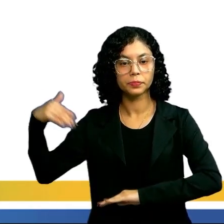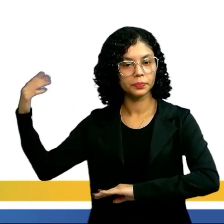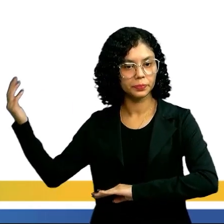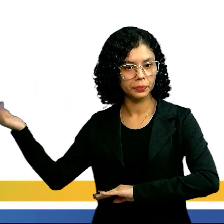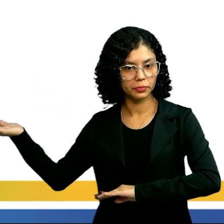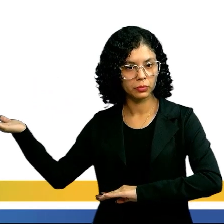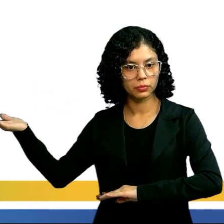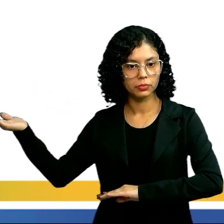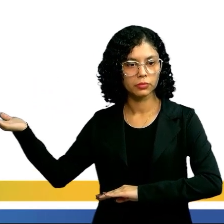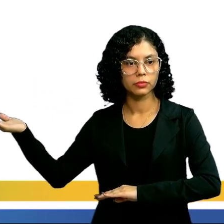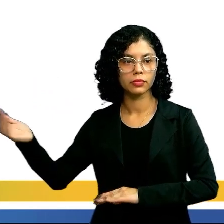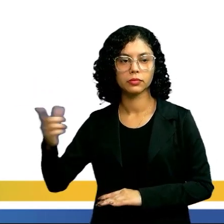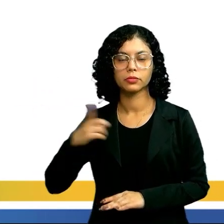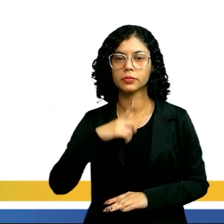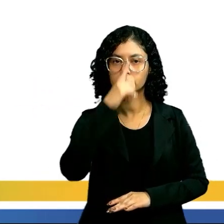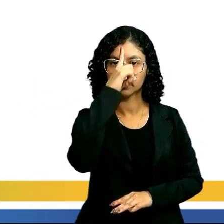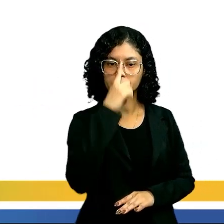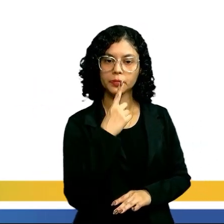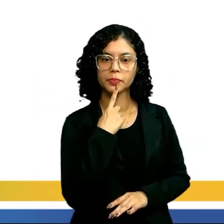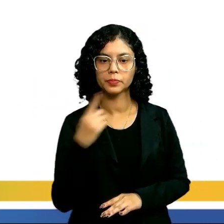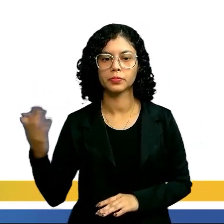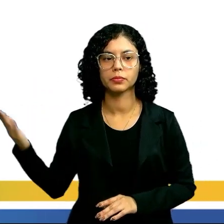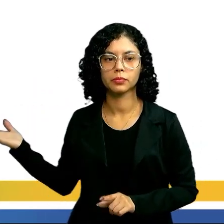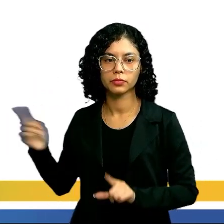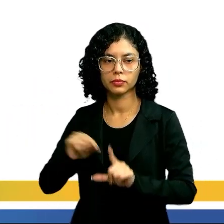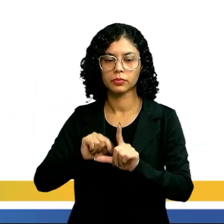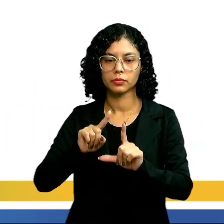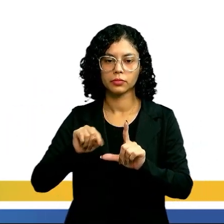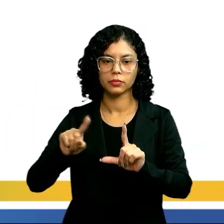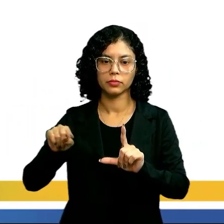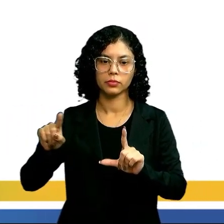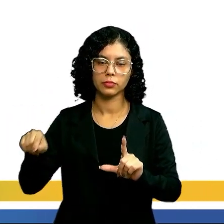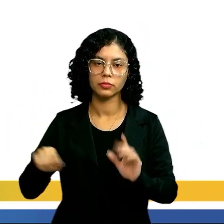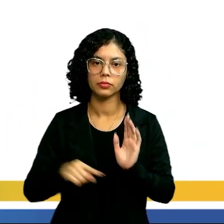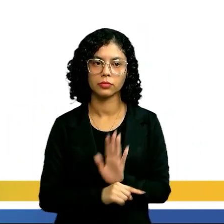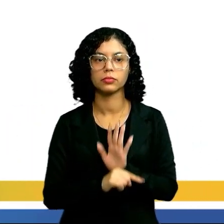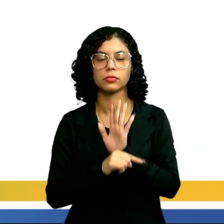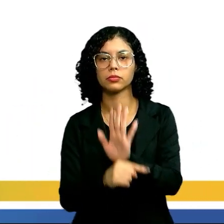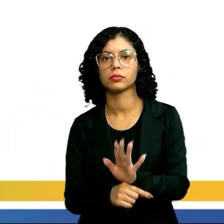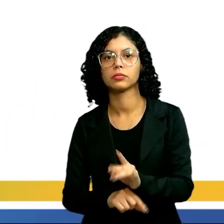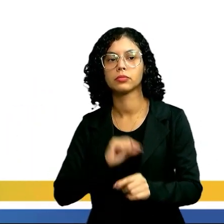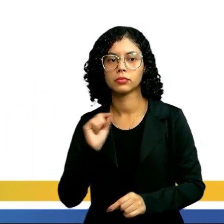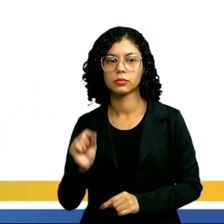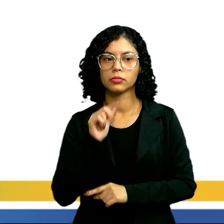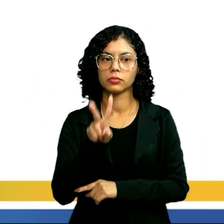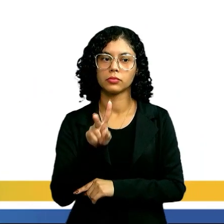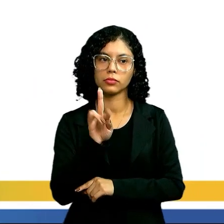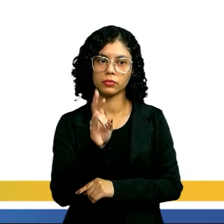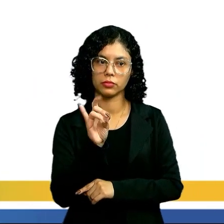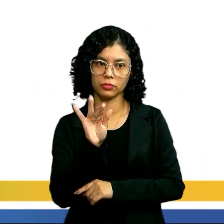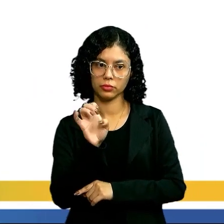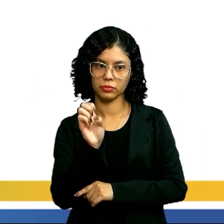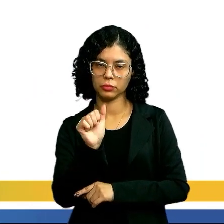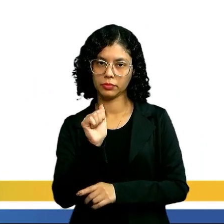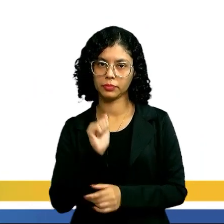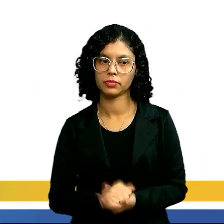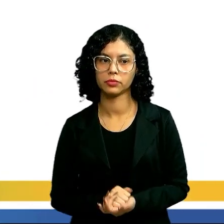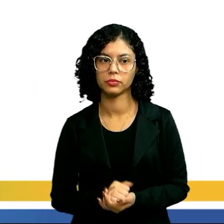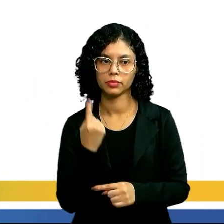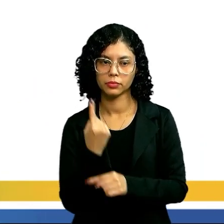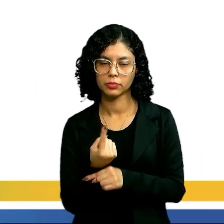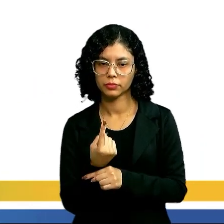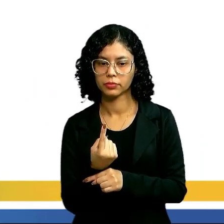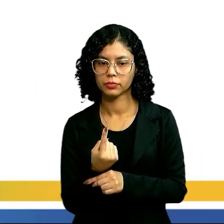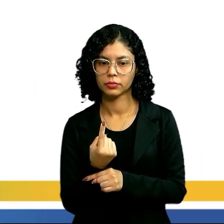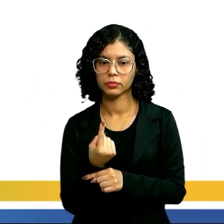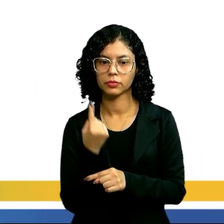E aí, nós temos esse gráfico mostrando só os vetores. Olha aí. U1,